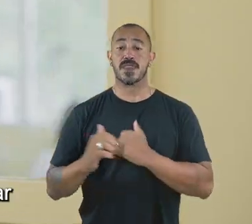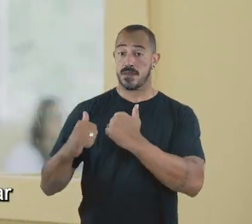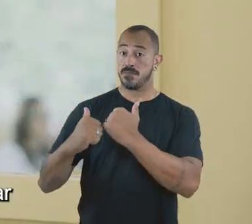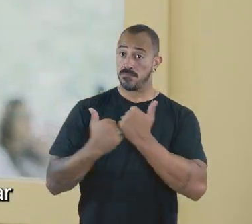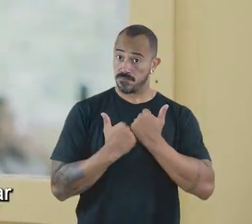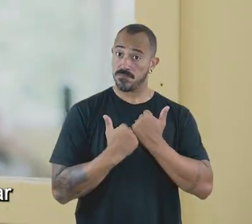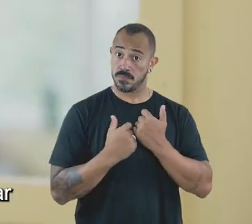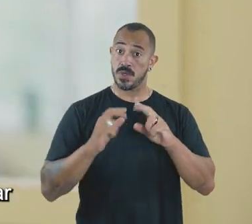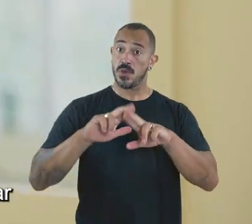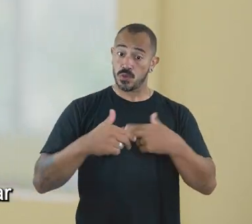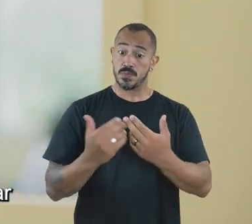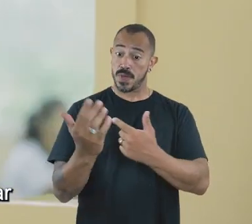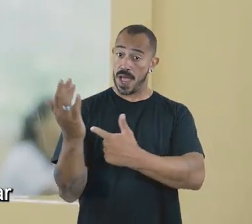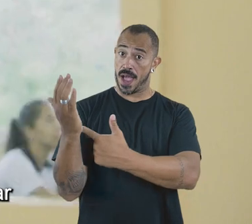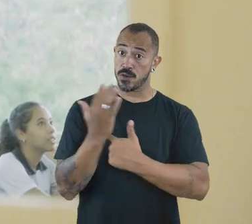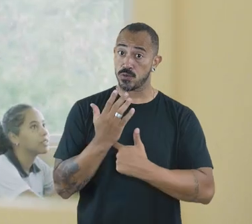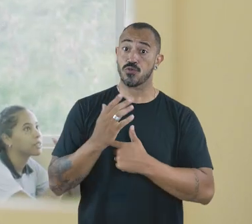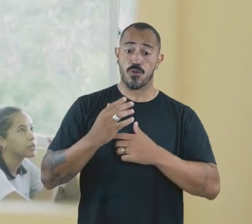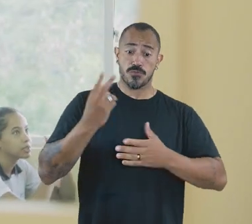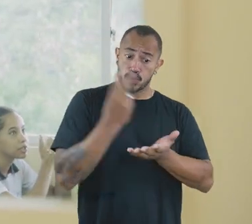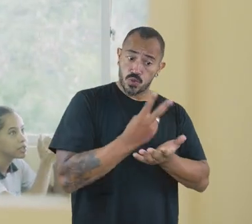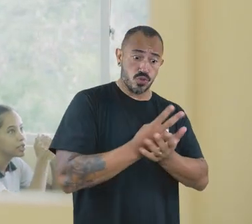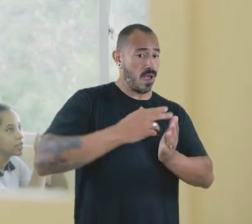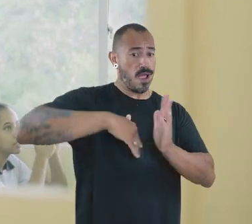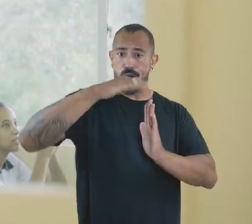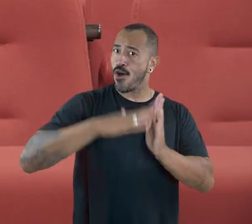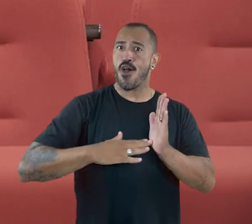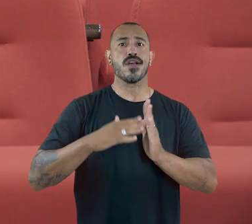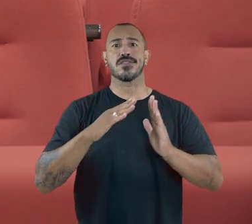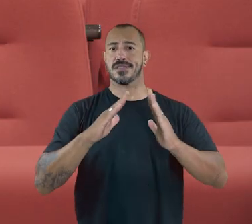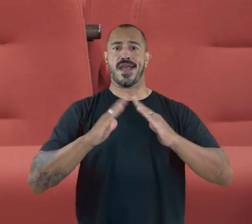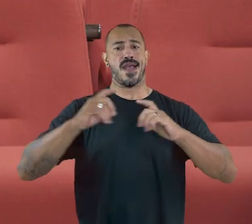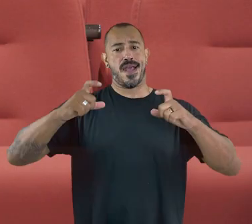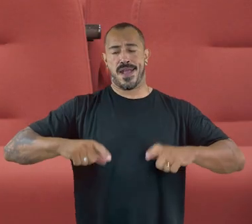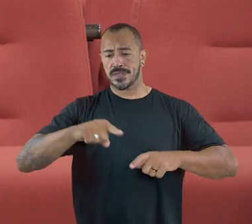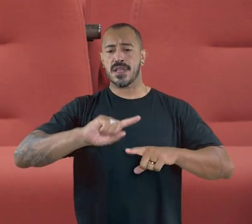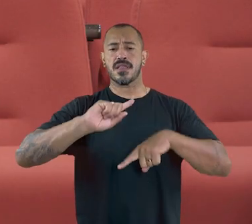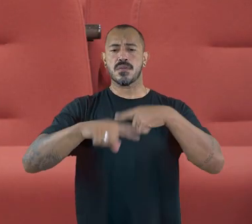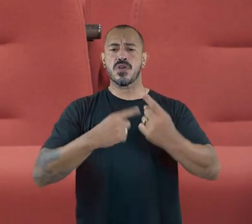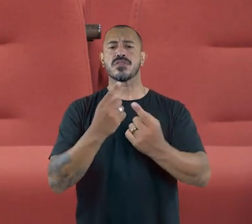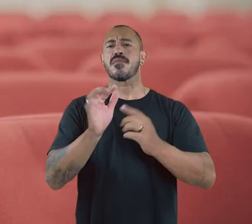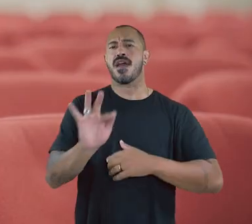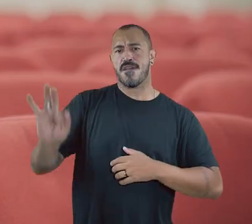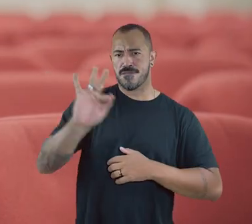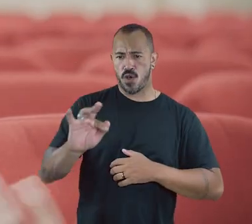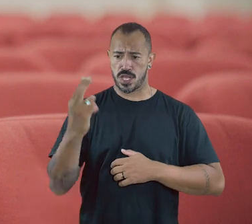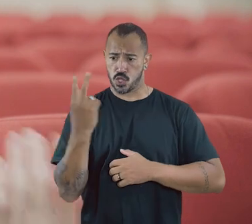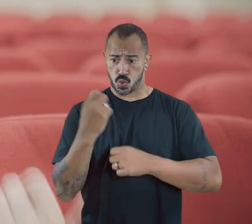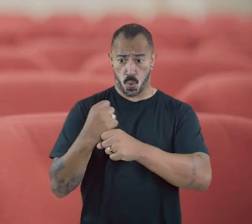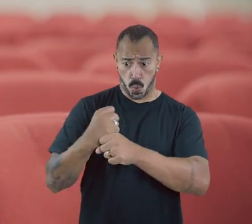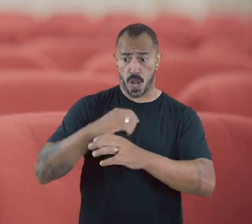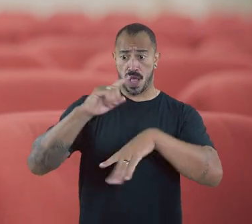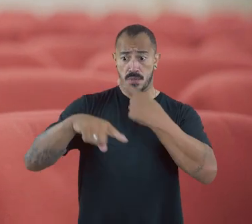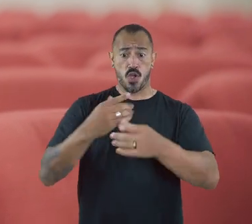Tive o auxílio que pôde me ajudar a me manter aqui em Colatina. Além disso, no segundo ano de faculdade, eu tive a